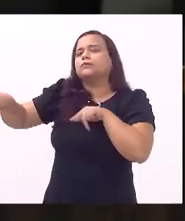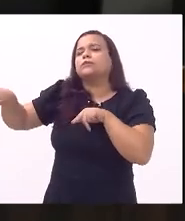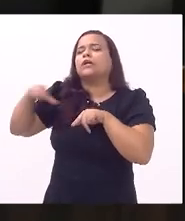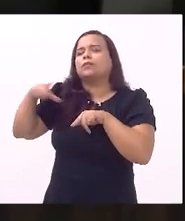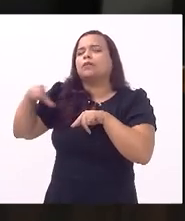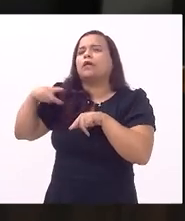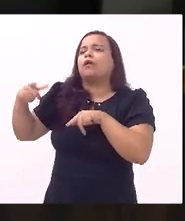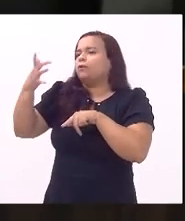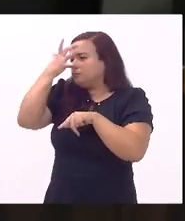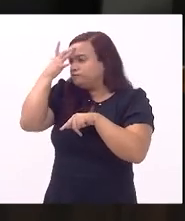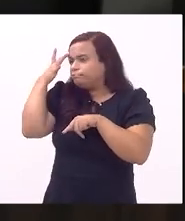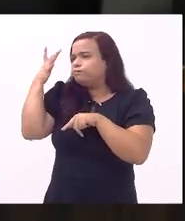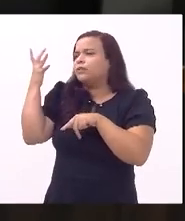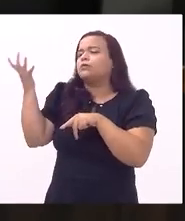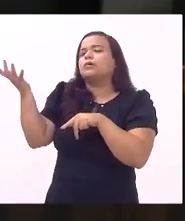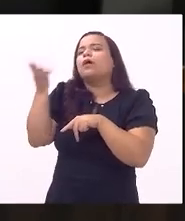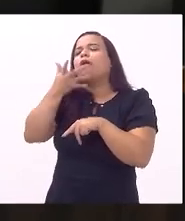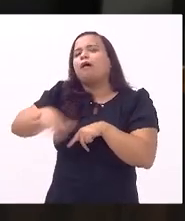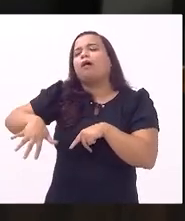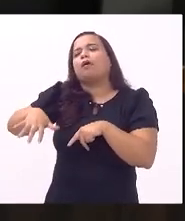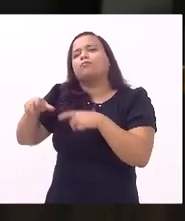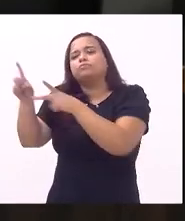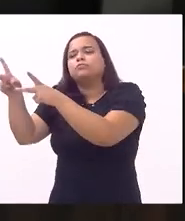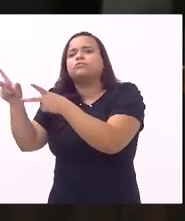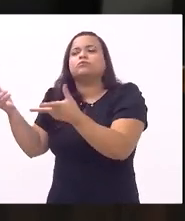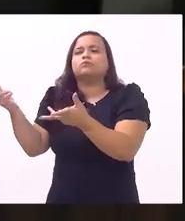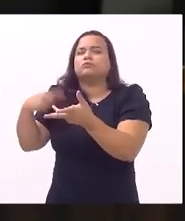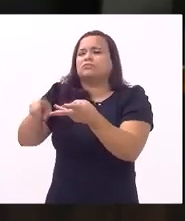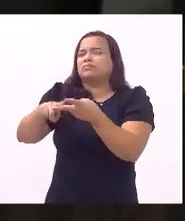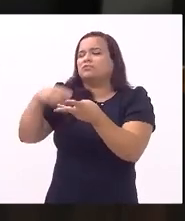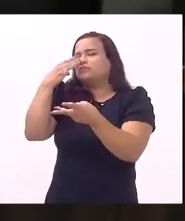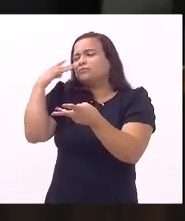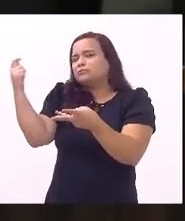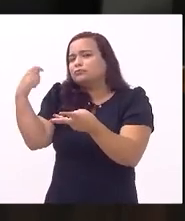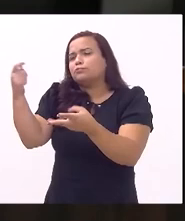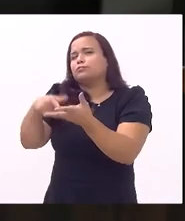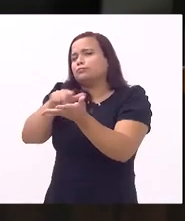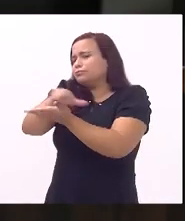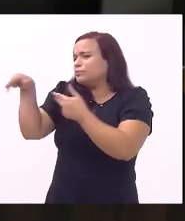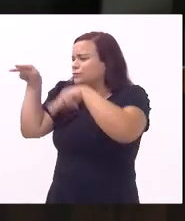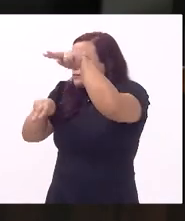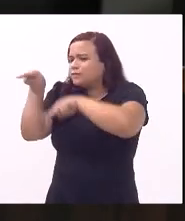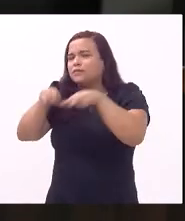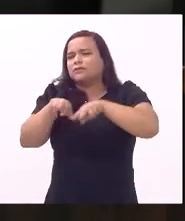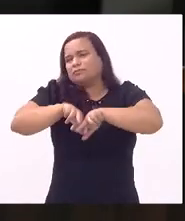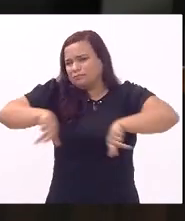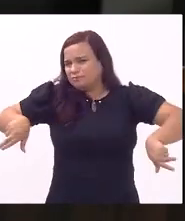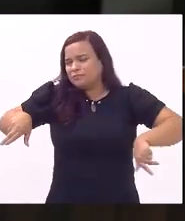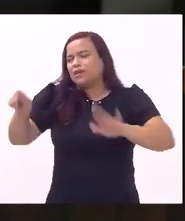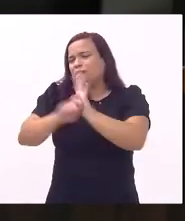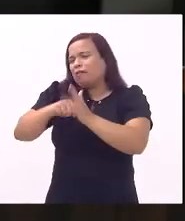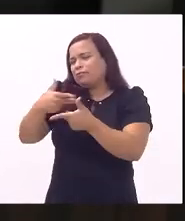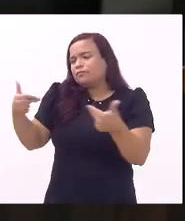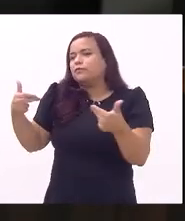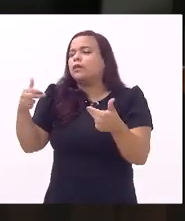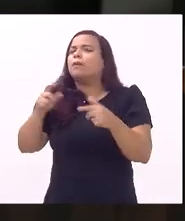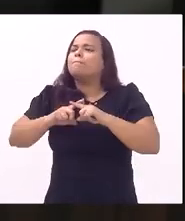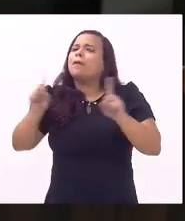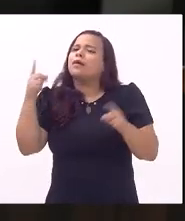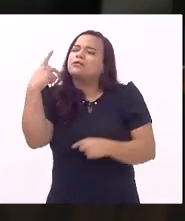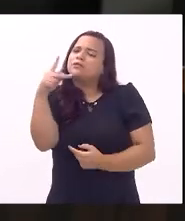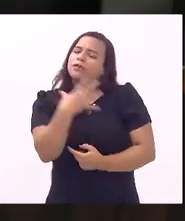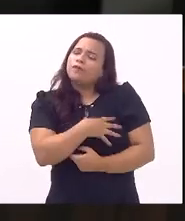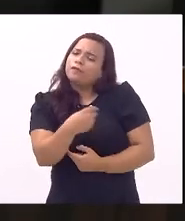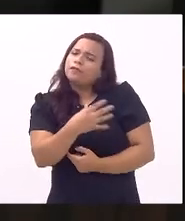então eu já lidei com gente de tudo que é tipo mas o seu filho realmente foi uma grata